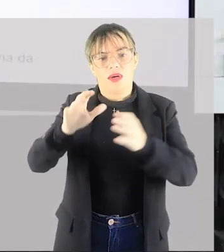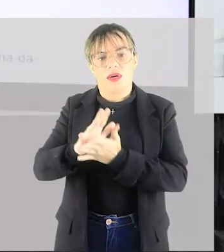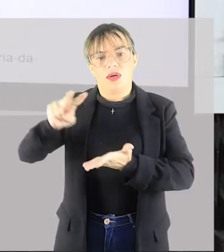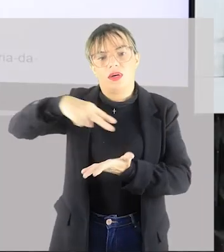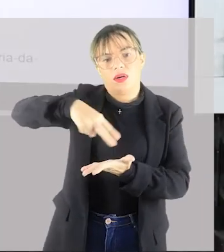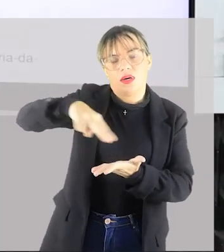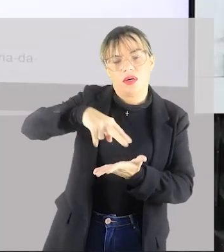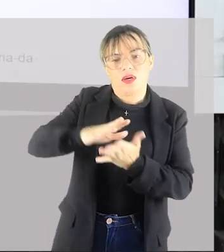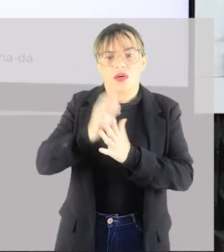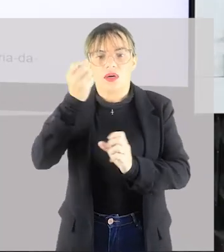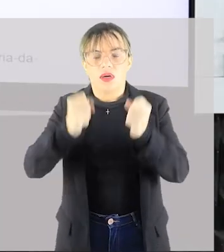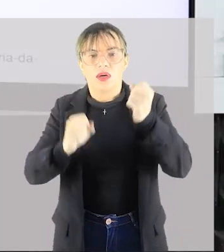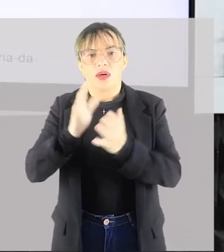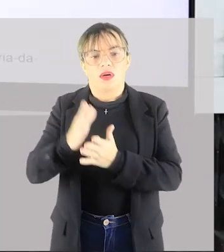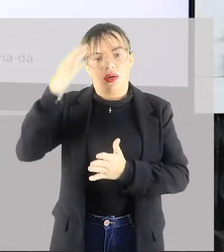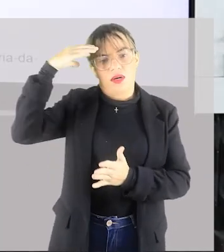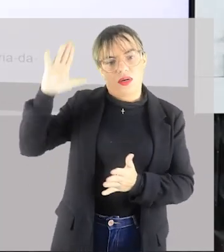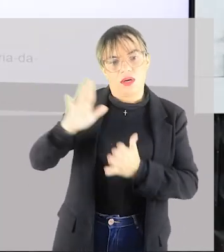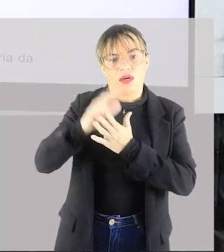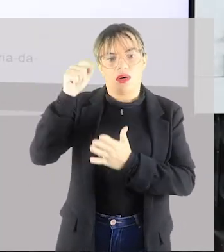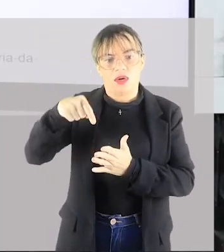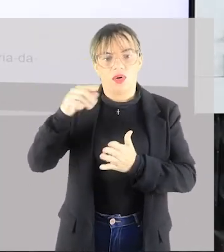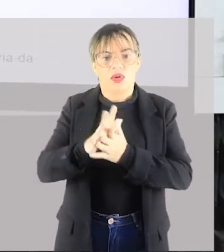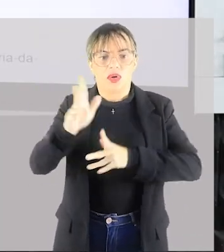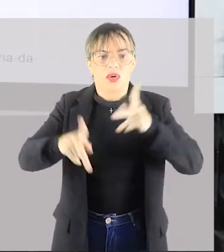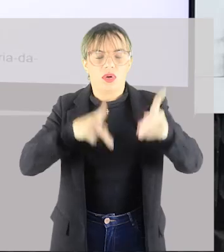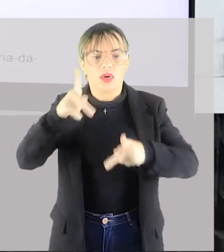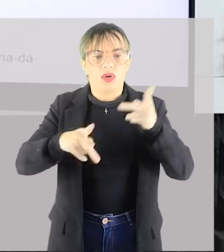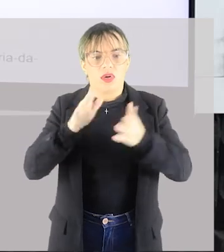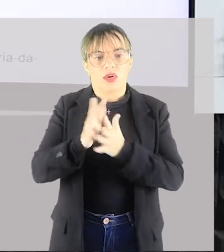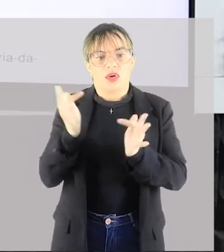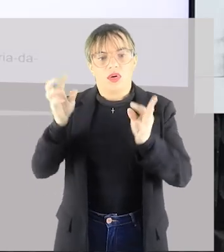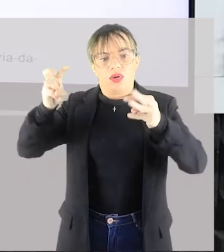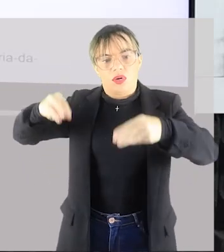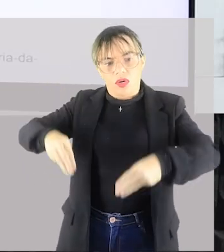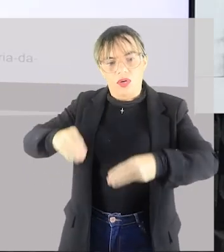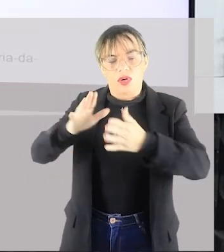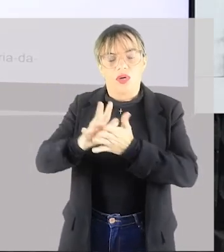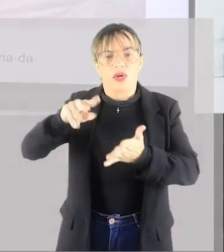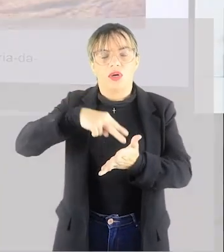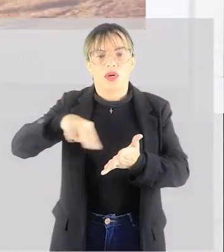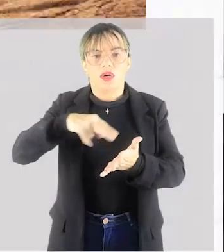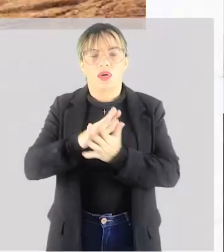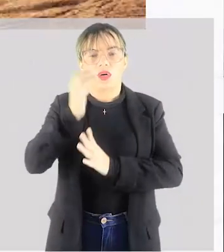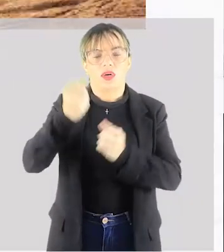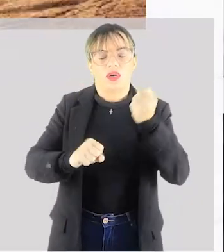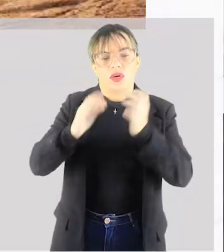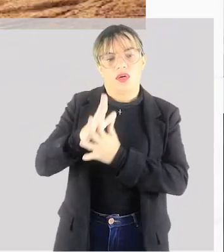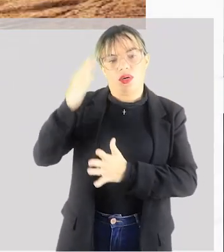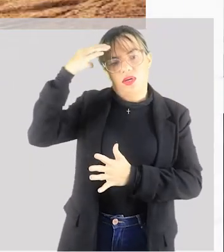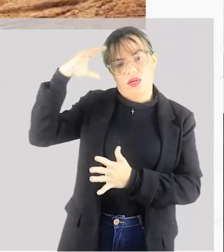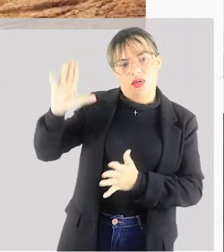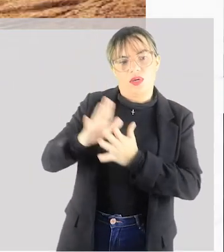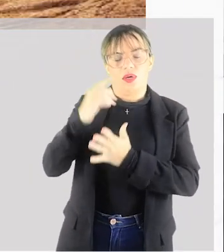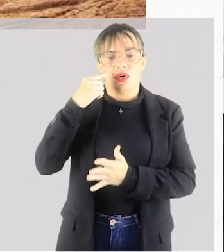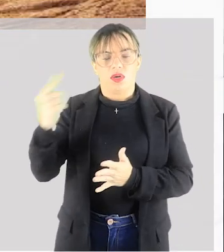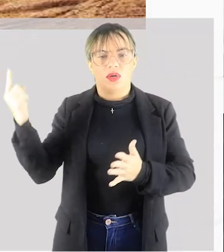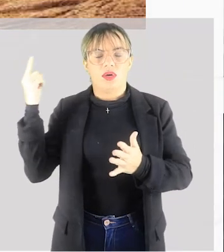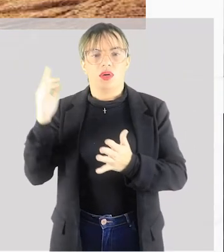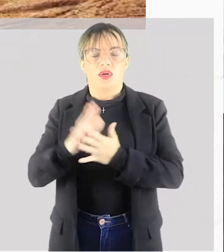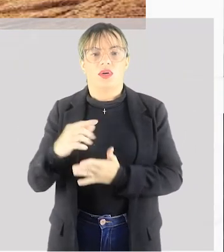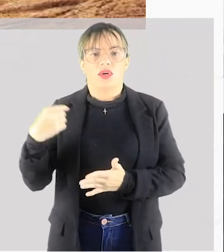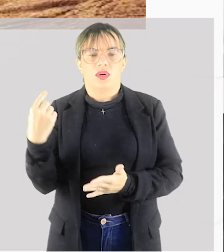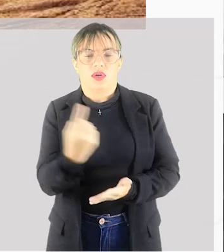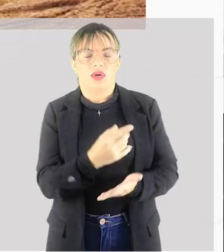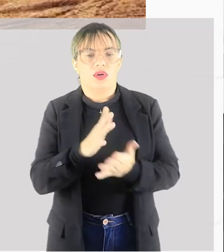cultura de massa, finalizando com dança e indústria cultural. Então a dança, nós temos aí as